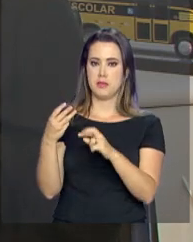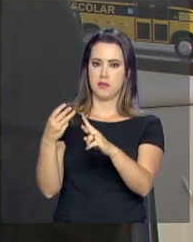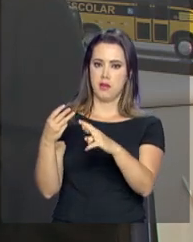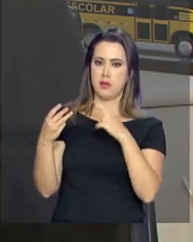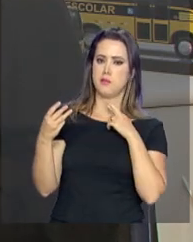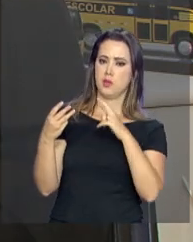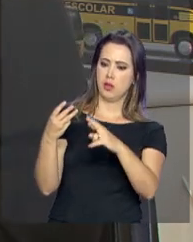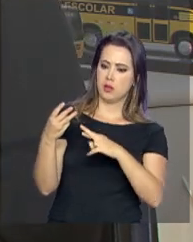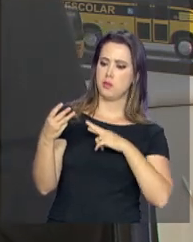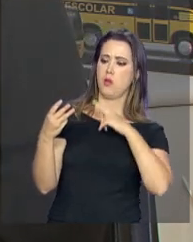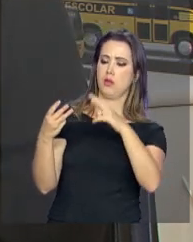subsídios para a gente melhorar.